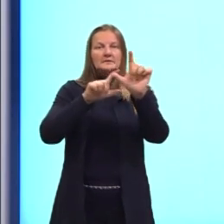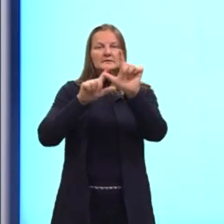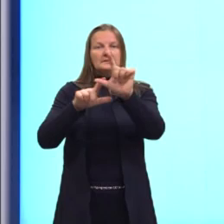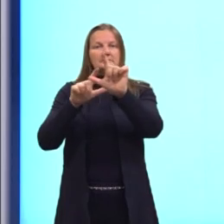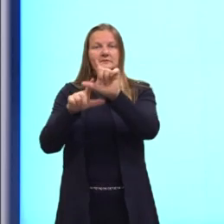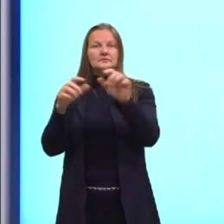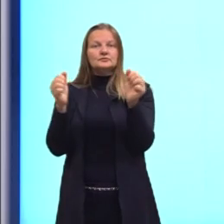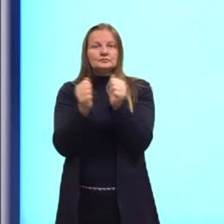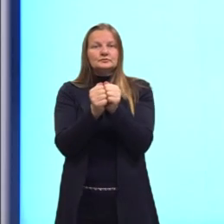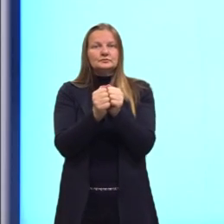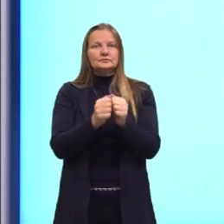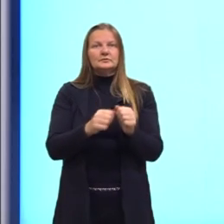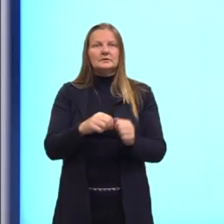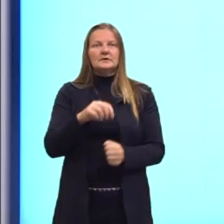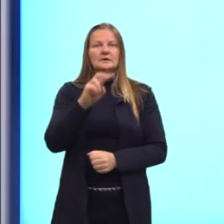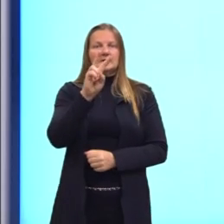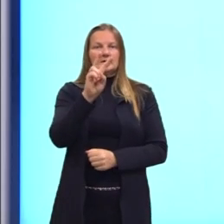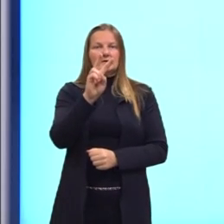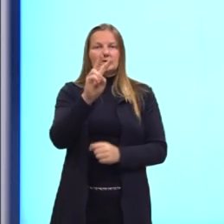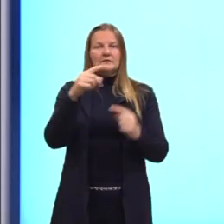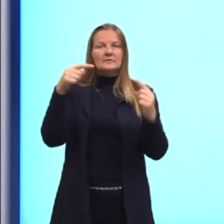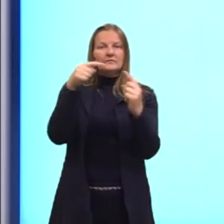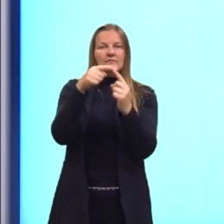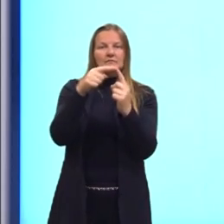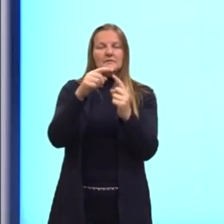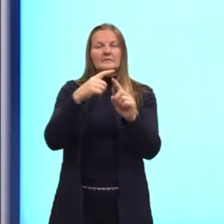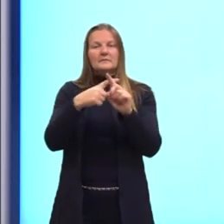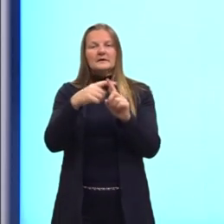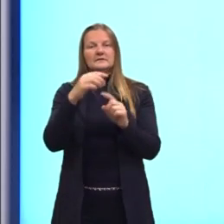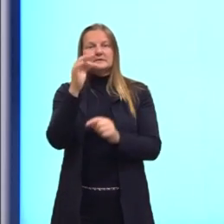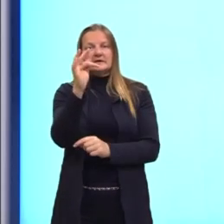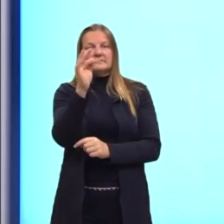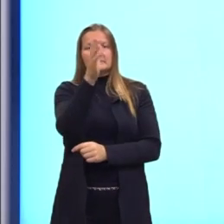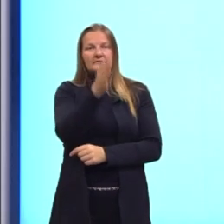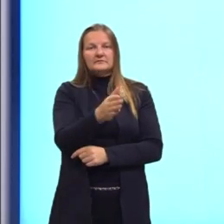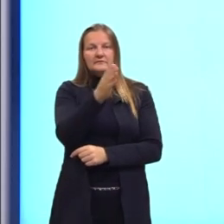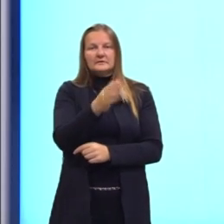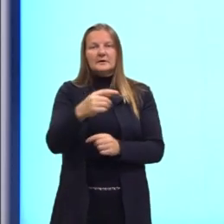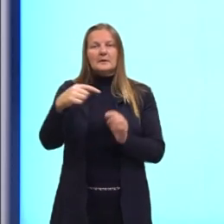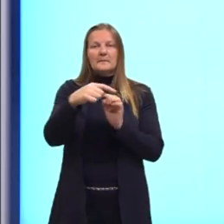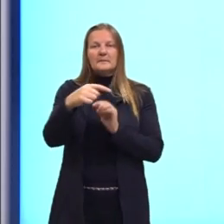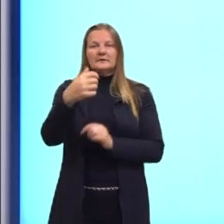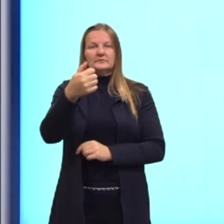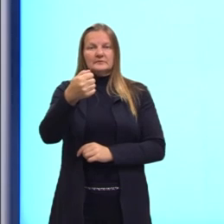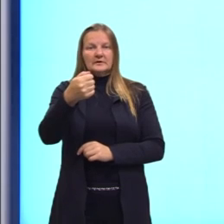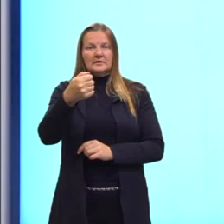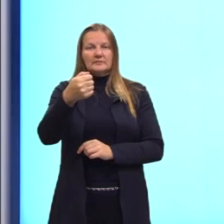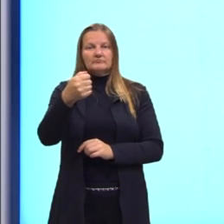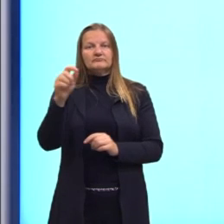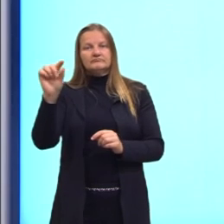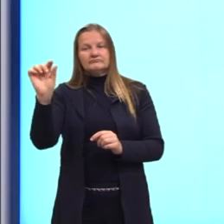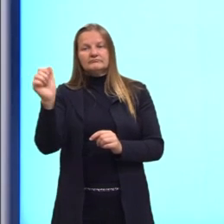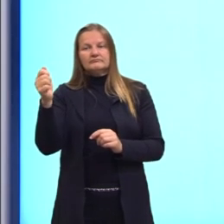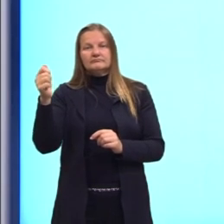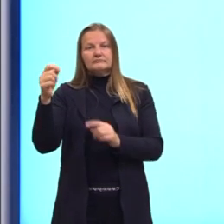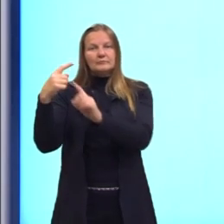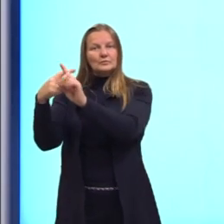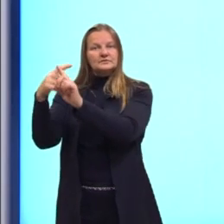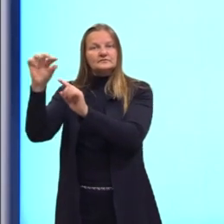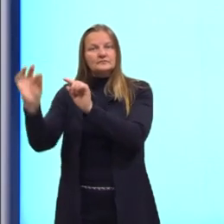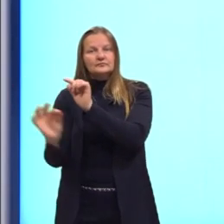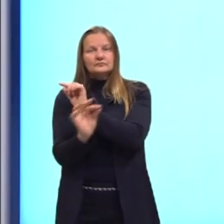lado. Então nós teríamos V mais F menos A, porque aí invertemos o sinal,